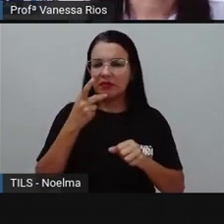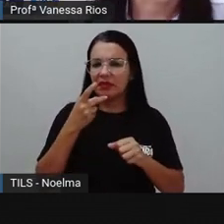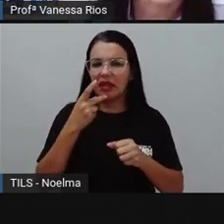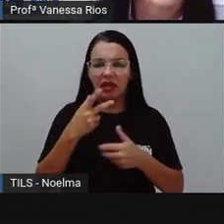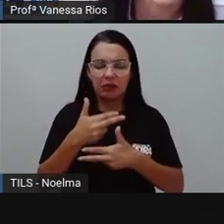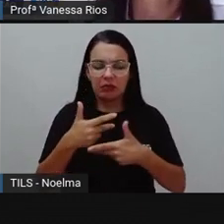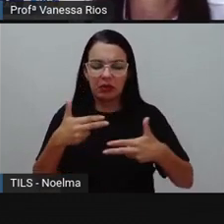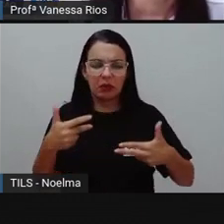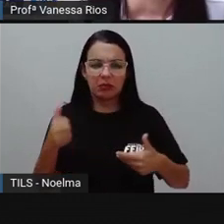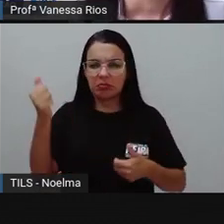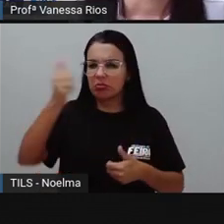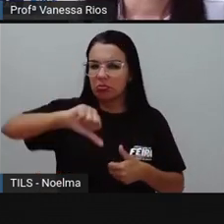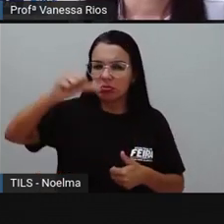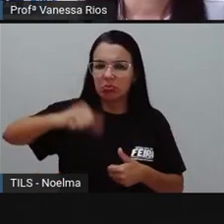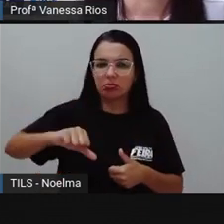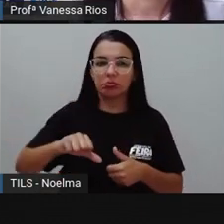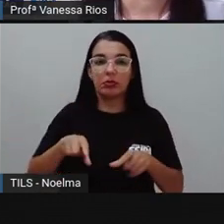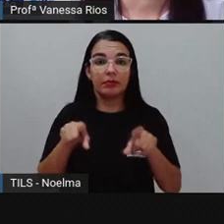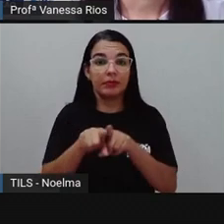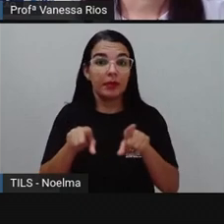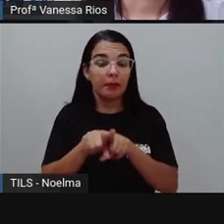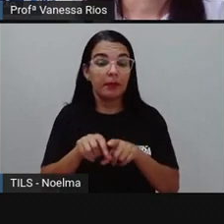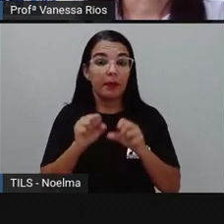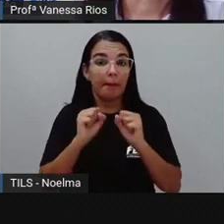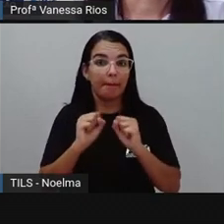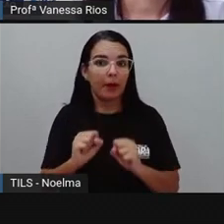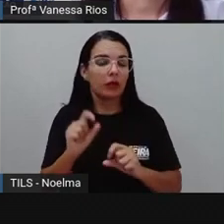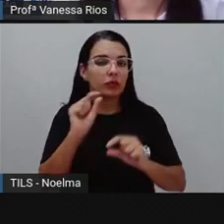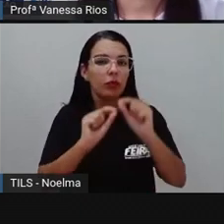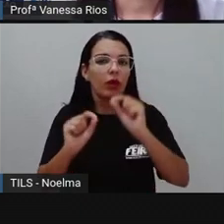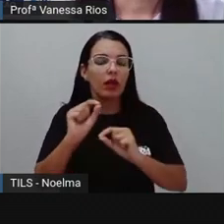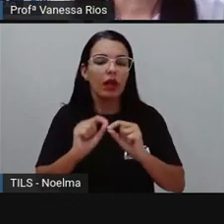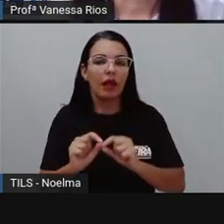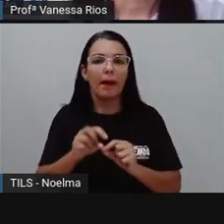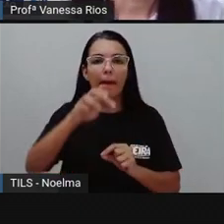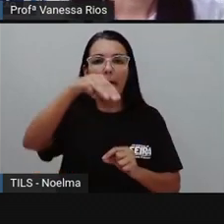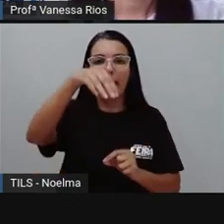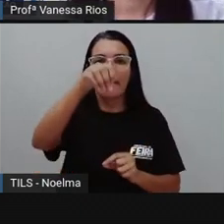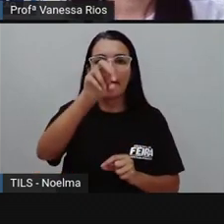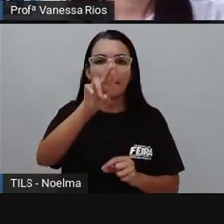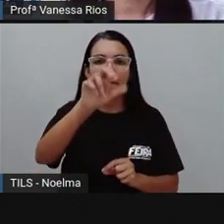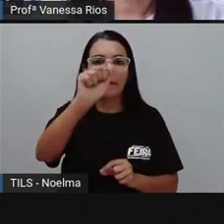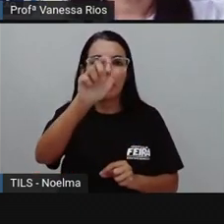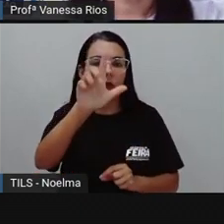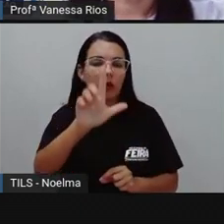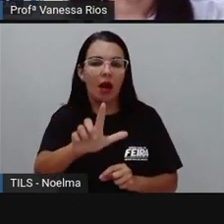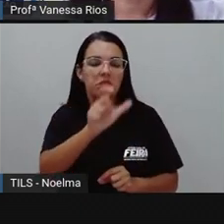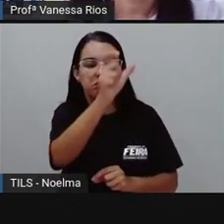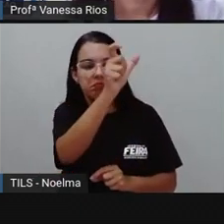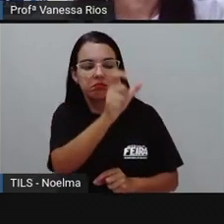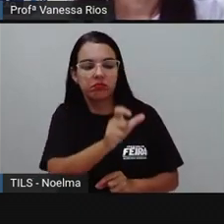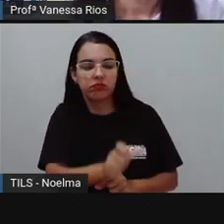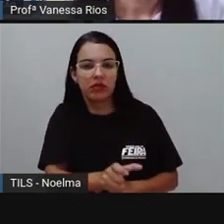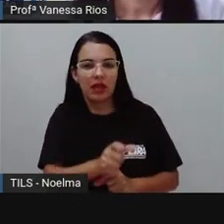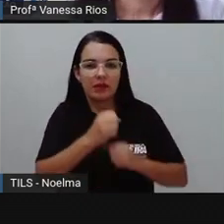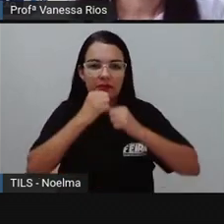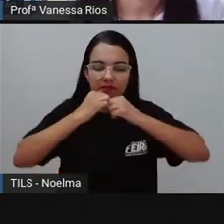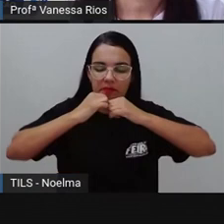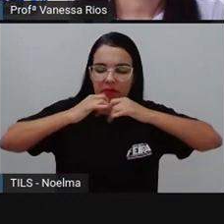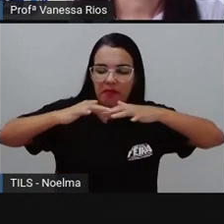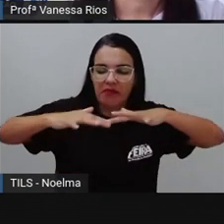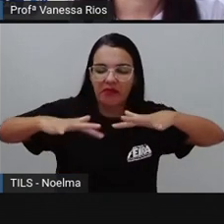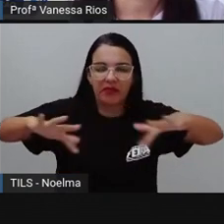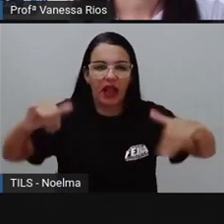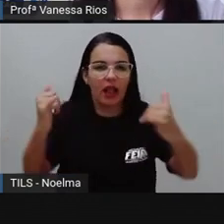moral e ligados aí a difamar, calumniar, disseminar rumores. O